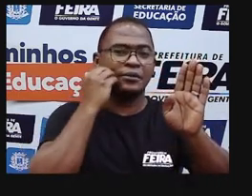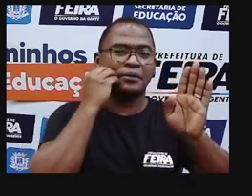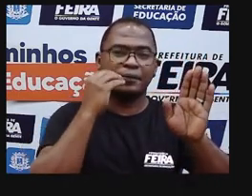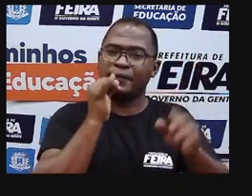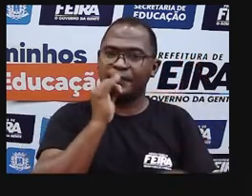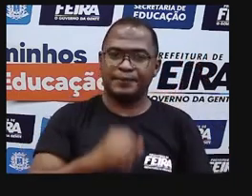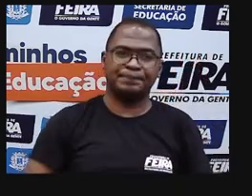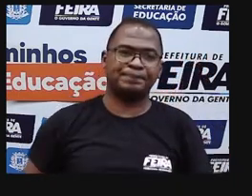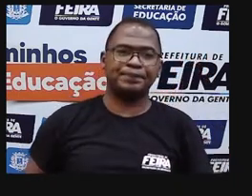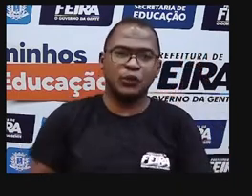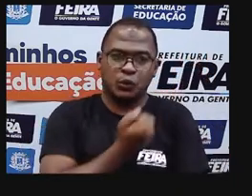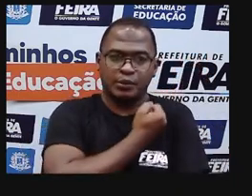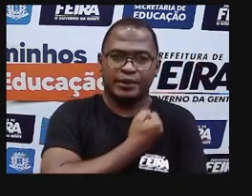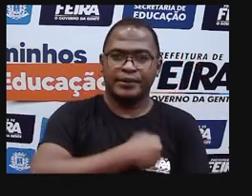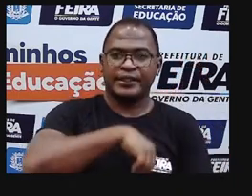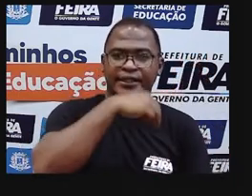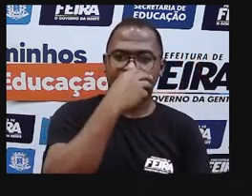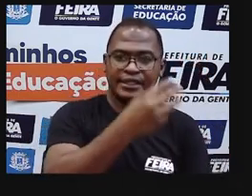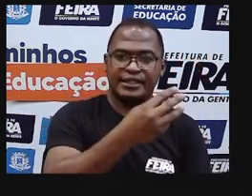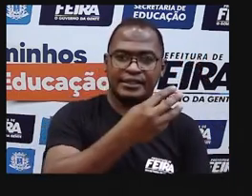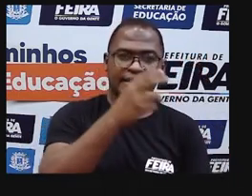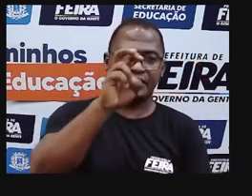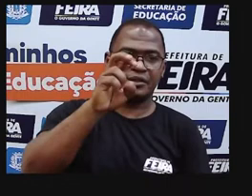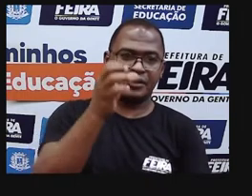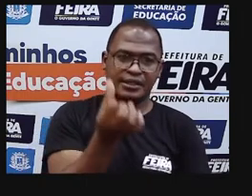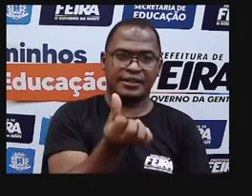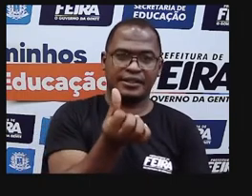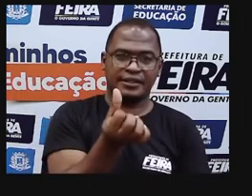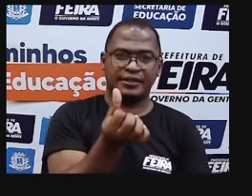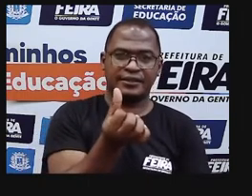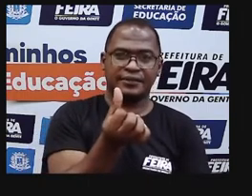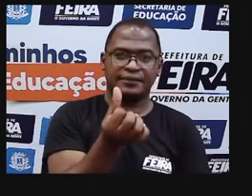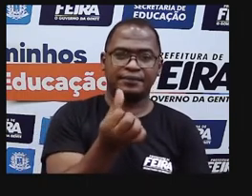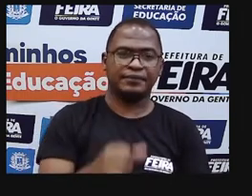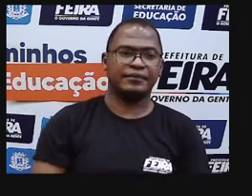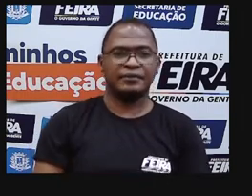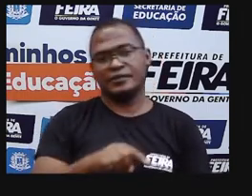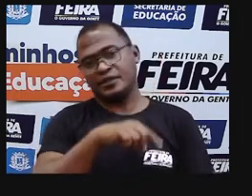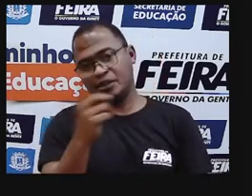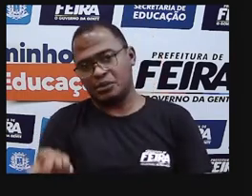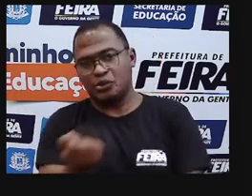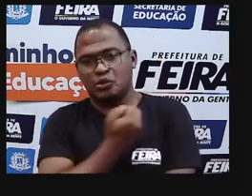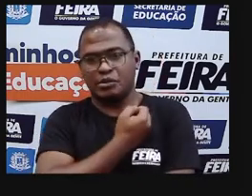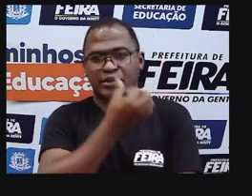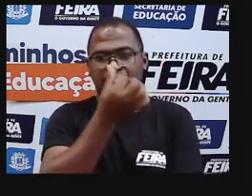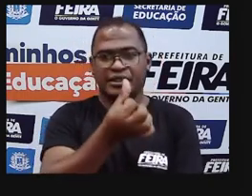356. E temos também aqui o número 623.